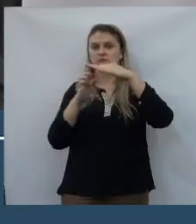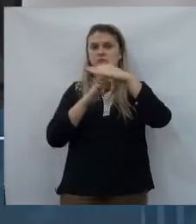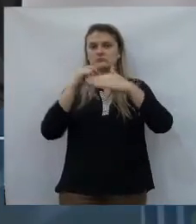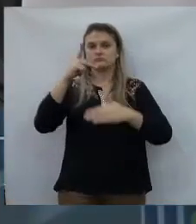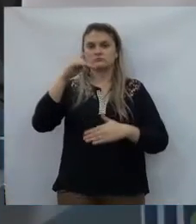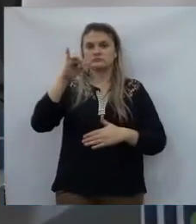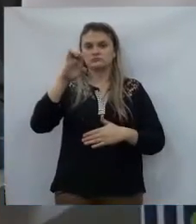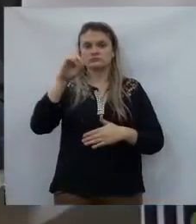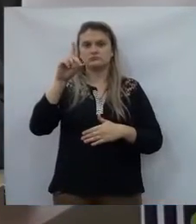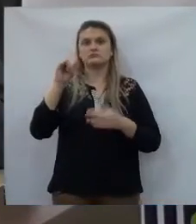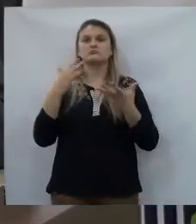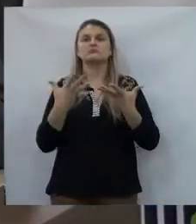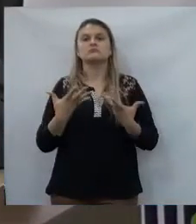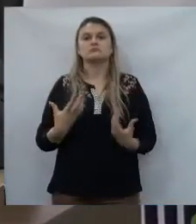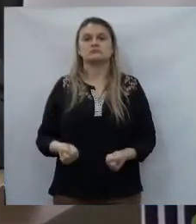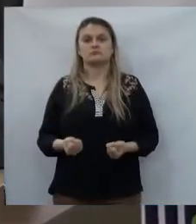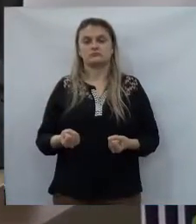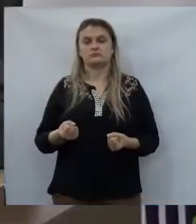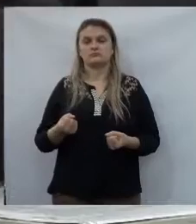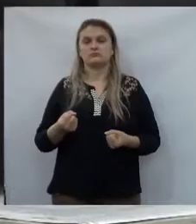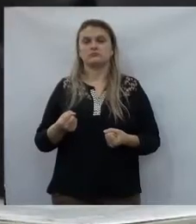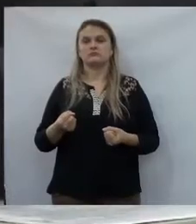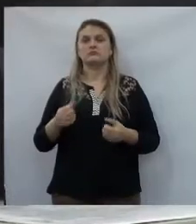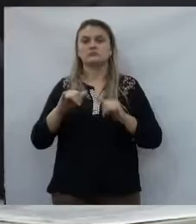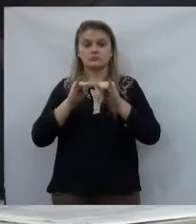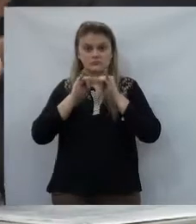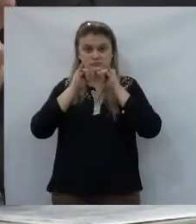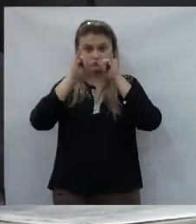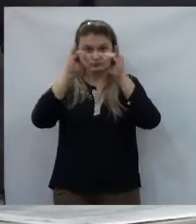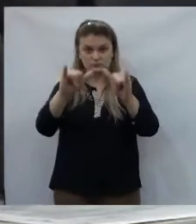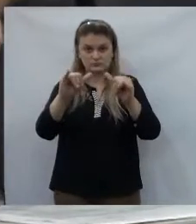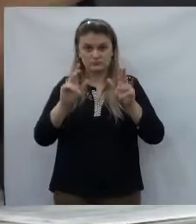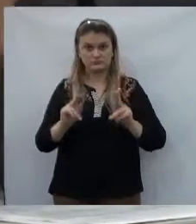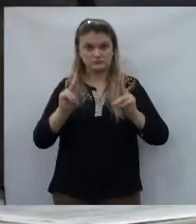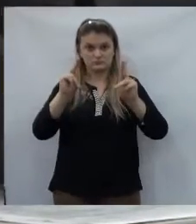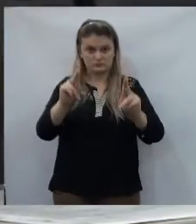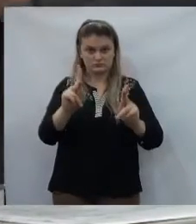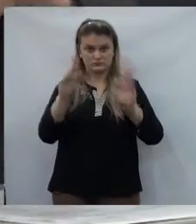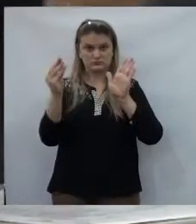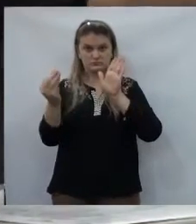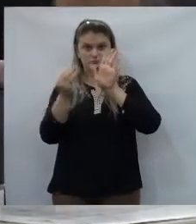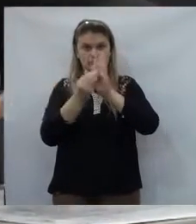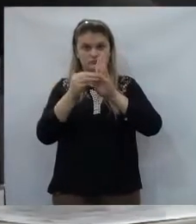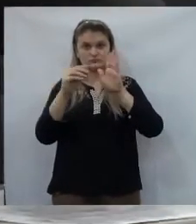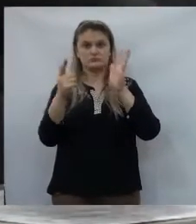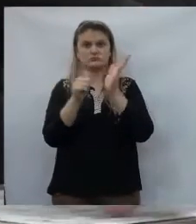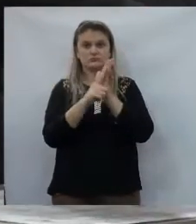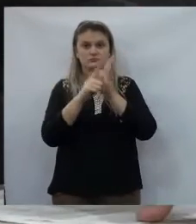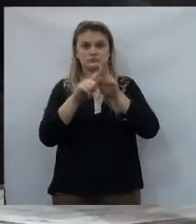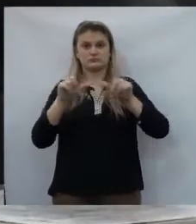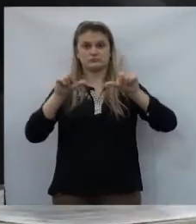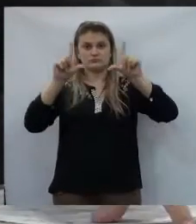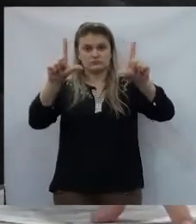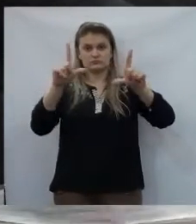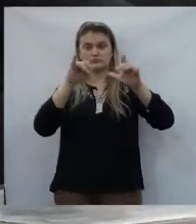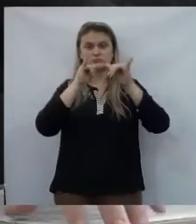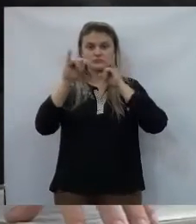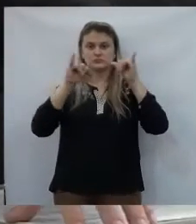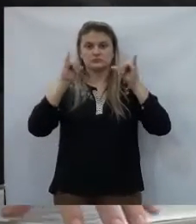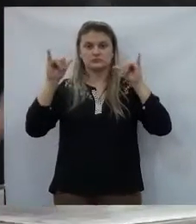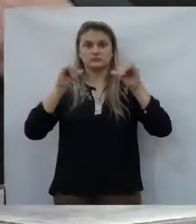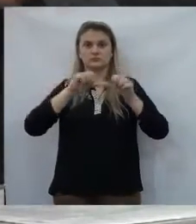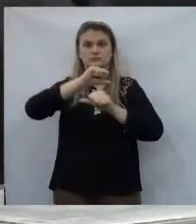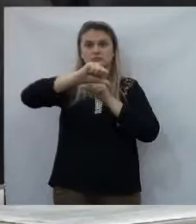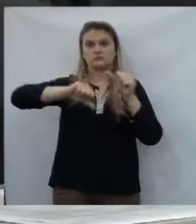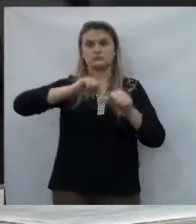até autorizou, ela até anunciou a população, ela colocou dentro dos veículos, dos ônibus, falando